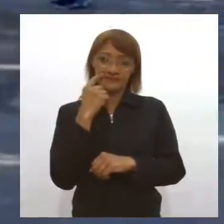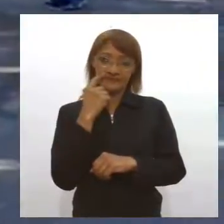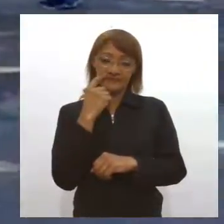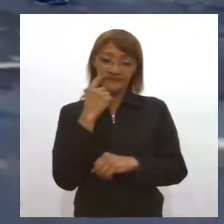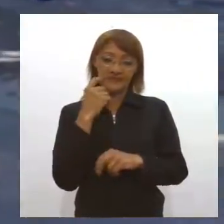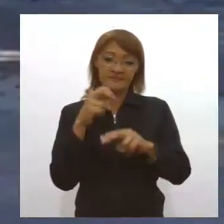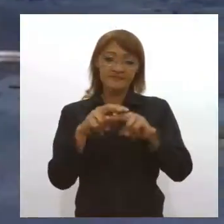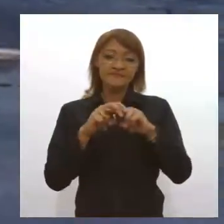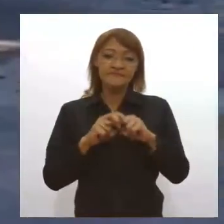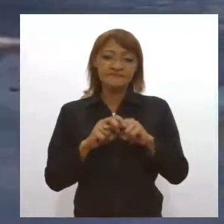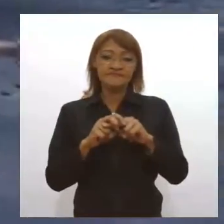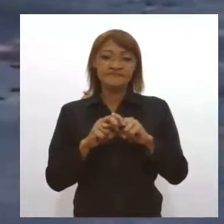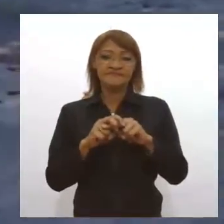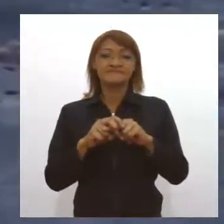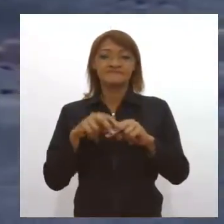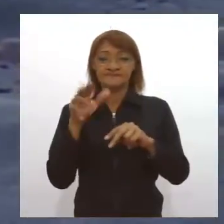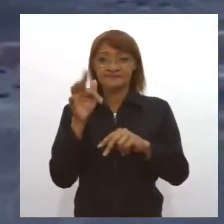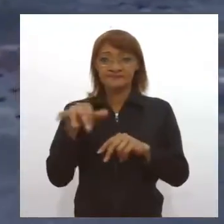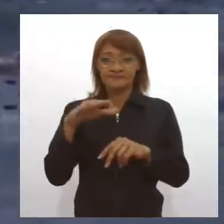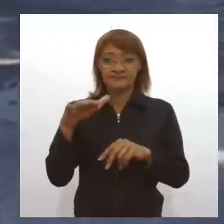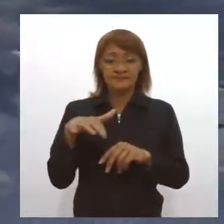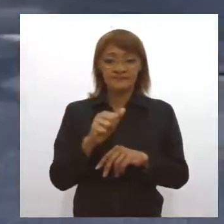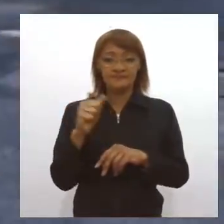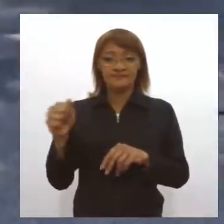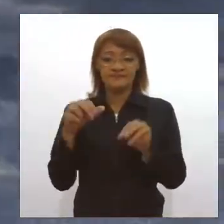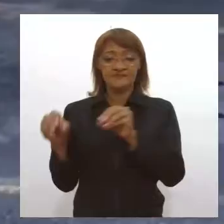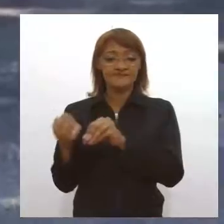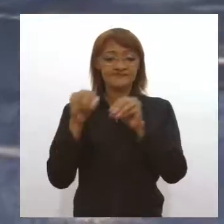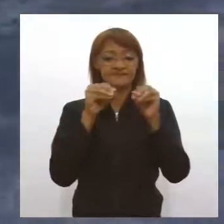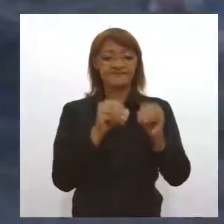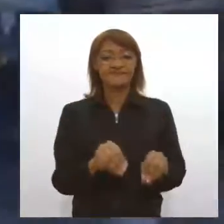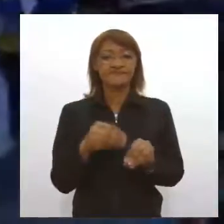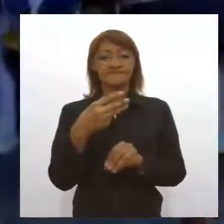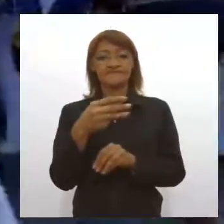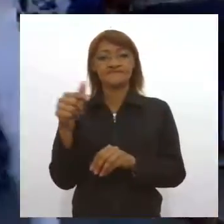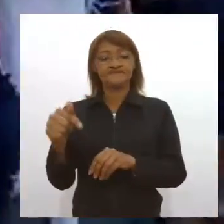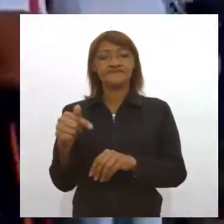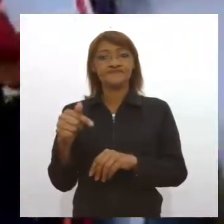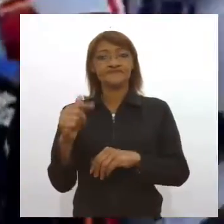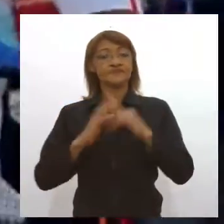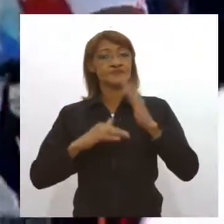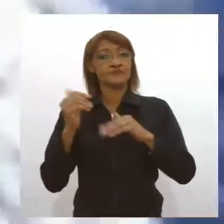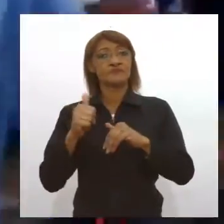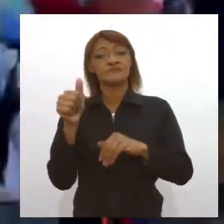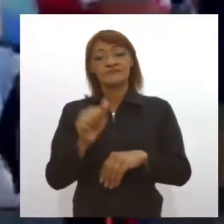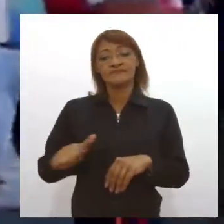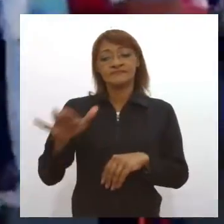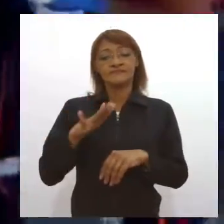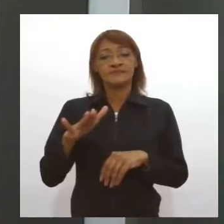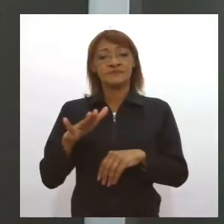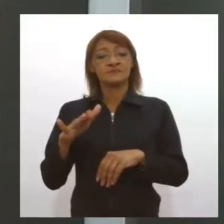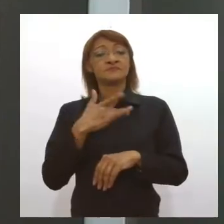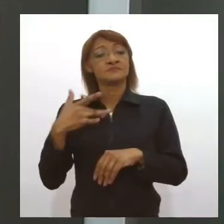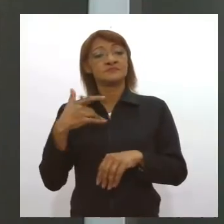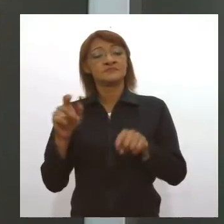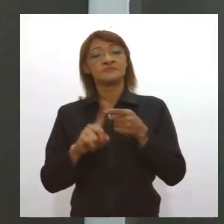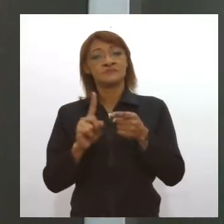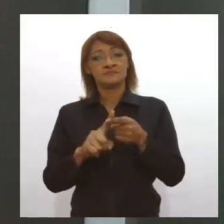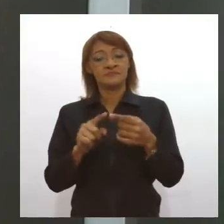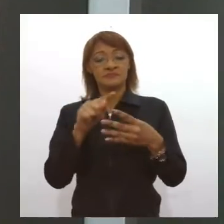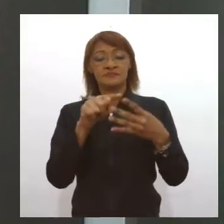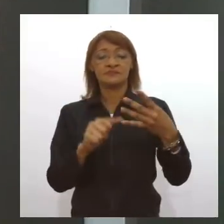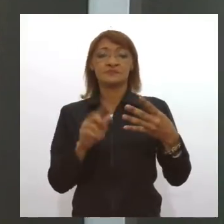Por causa das chamas, foi necessário remover os pacientes e os 37 profissionais de saúde que trabalhavam no local. Quatro pessoas